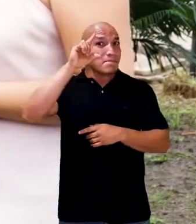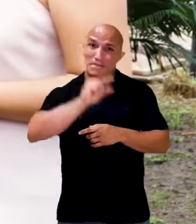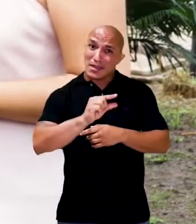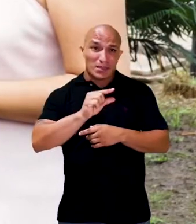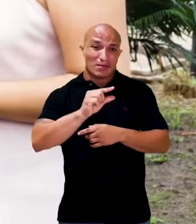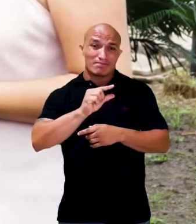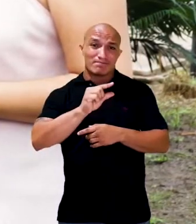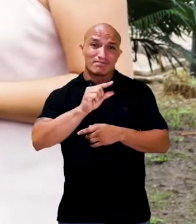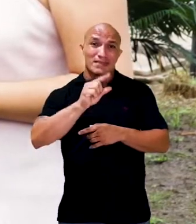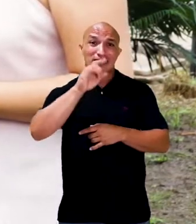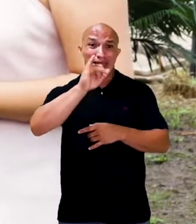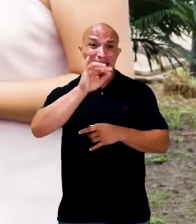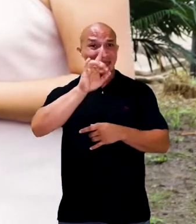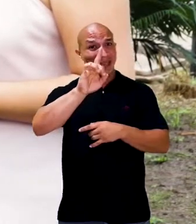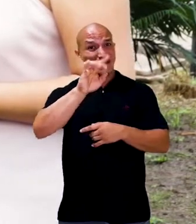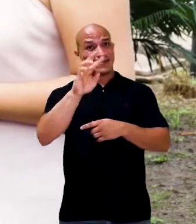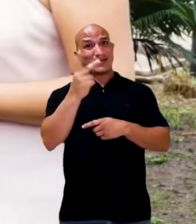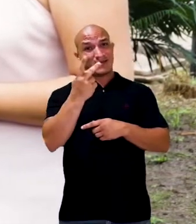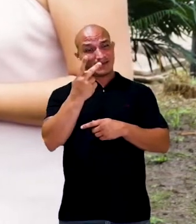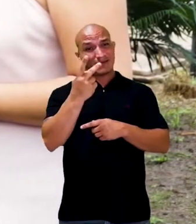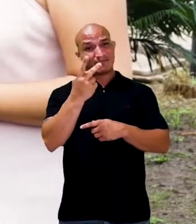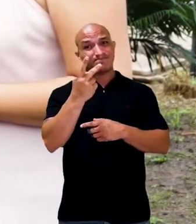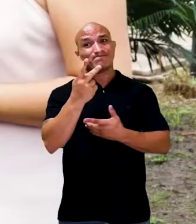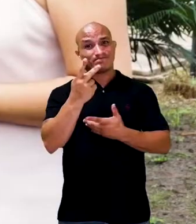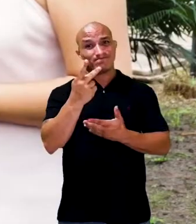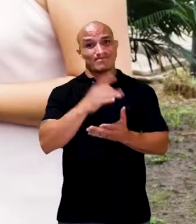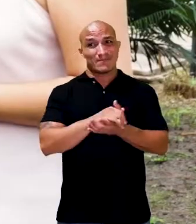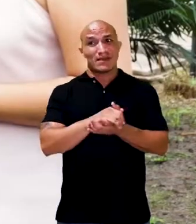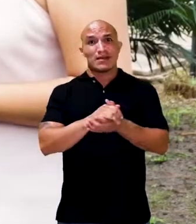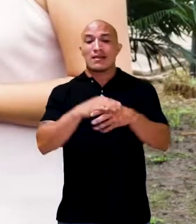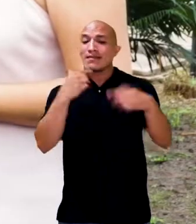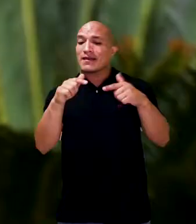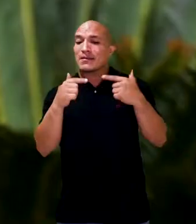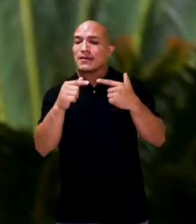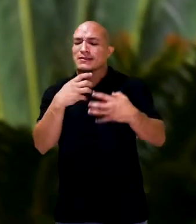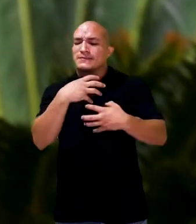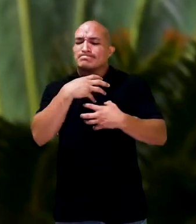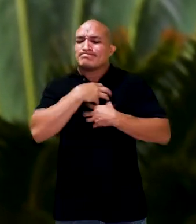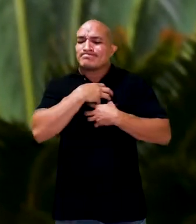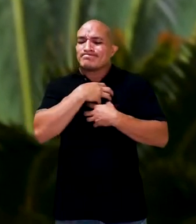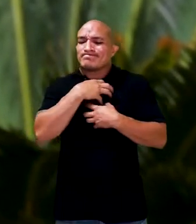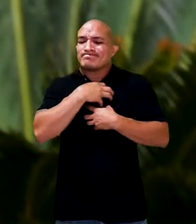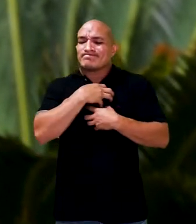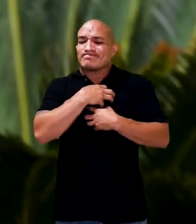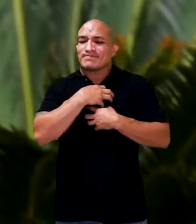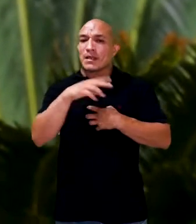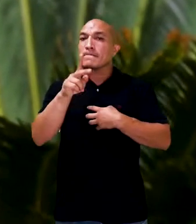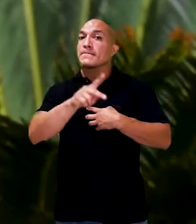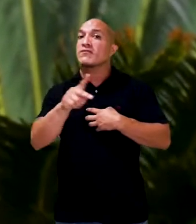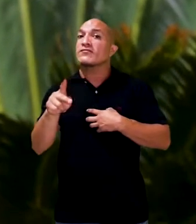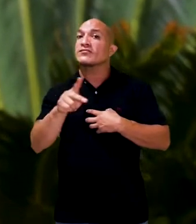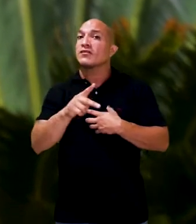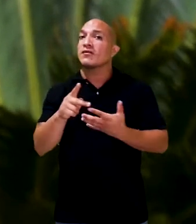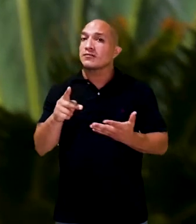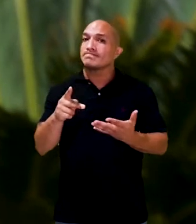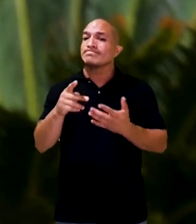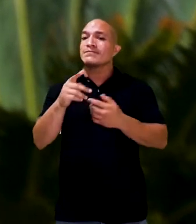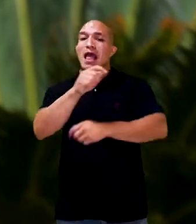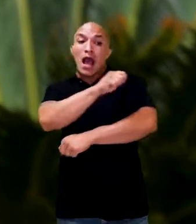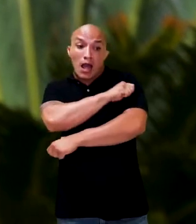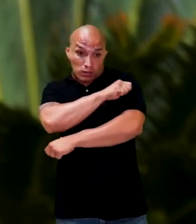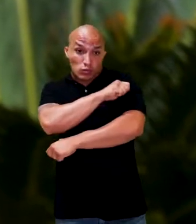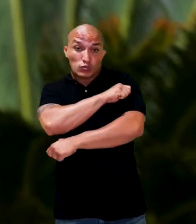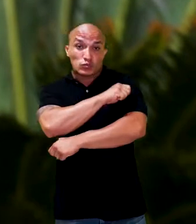Maranhão, tem um dos menores índices de desenvolvimento humano. Então, trabalhar a sensibilização de